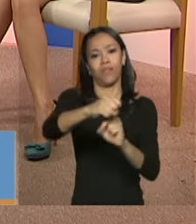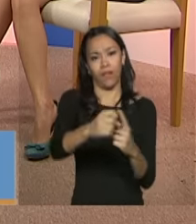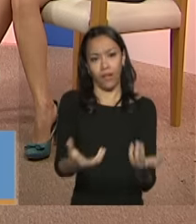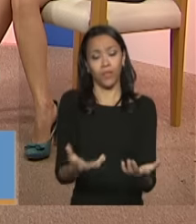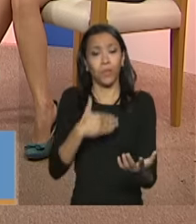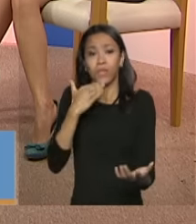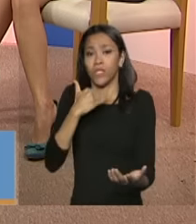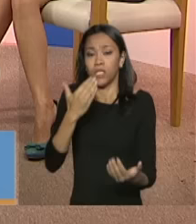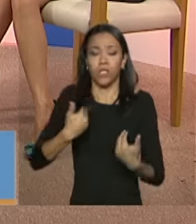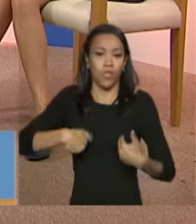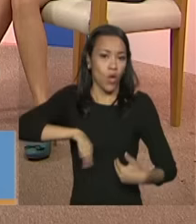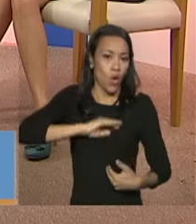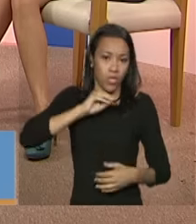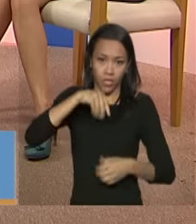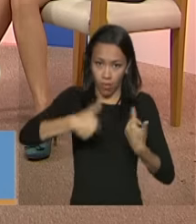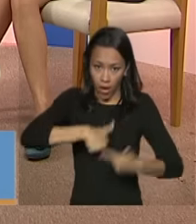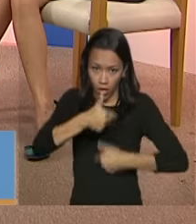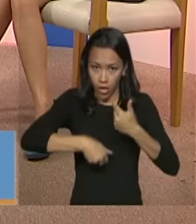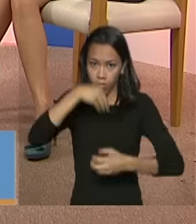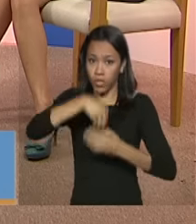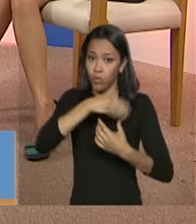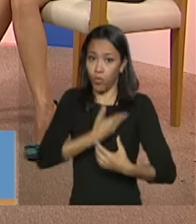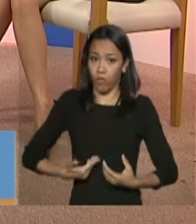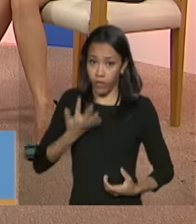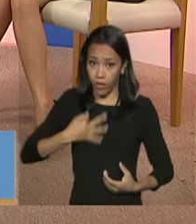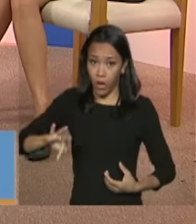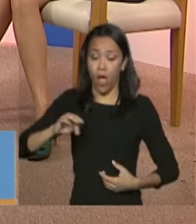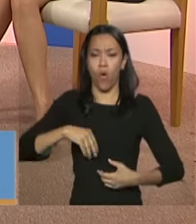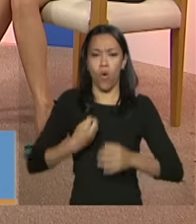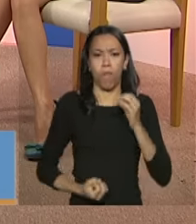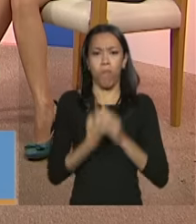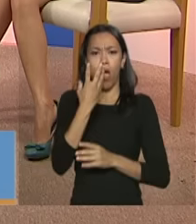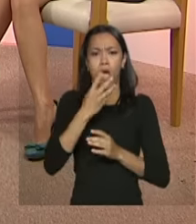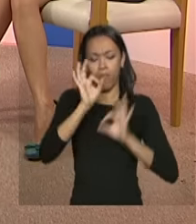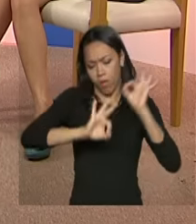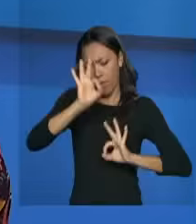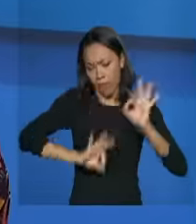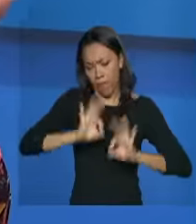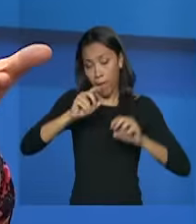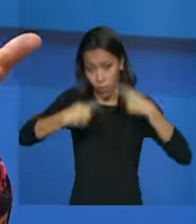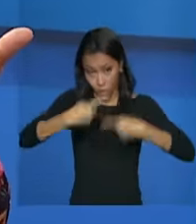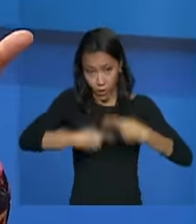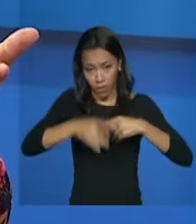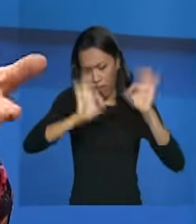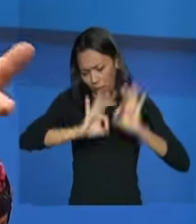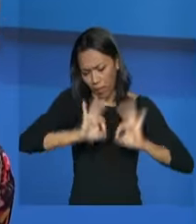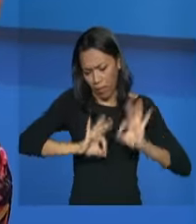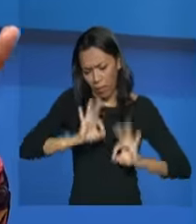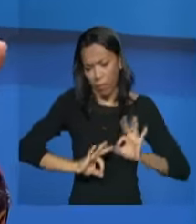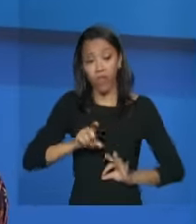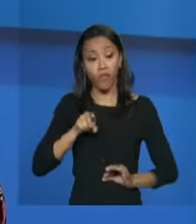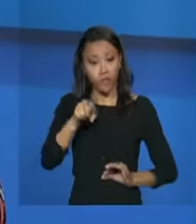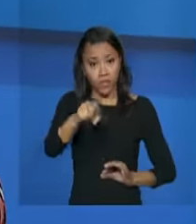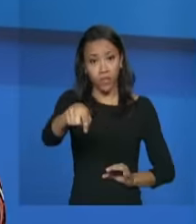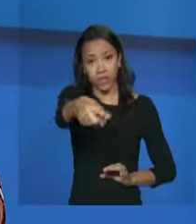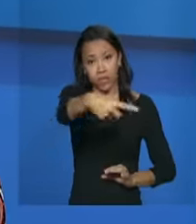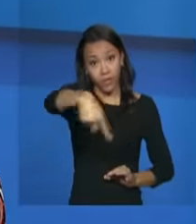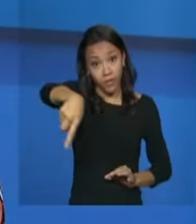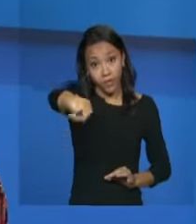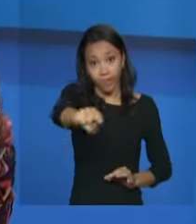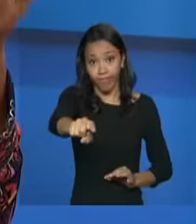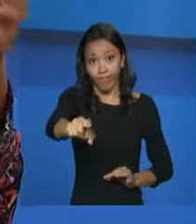adianta nós estarmos no governo federal traçando políticas nacionais para essa população se você que aí está na comunidade